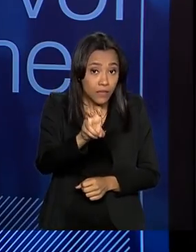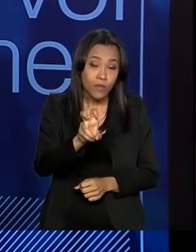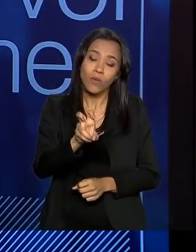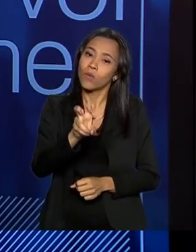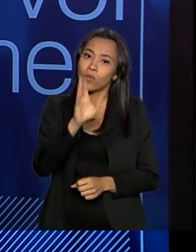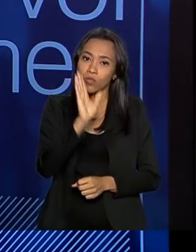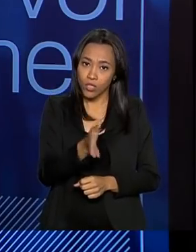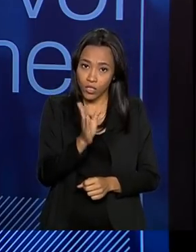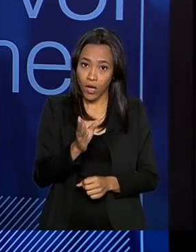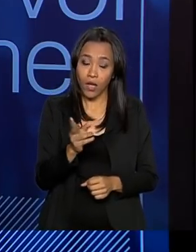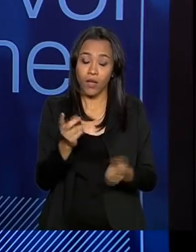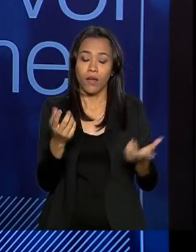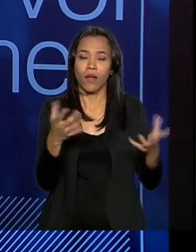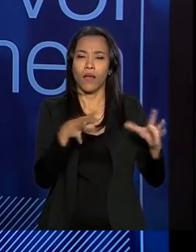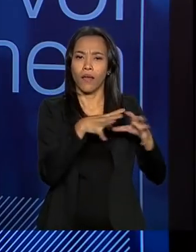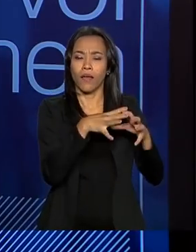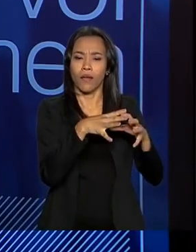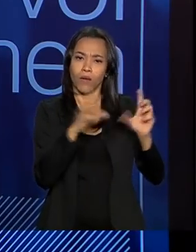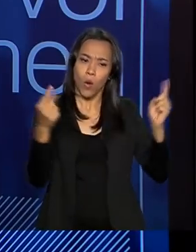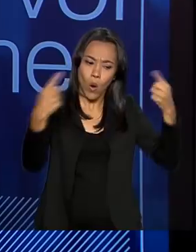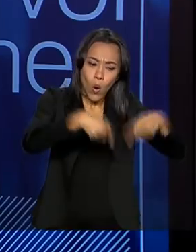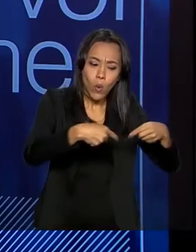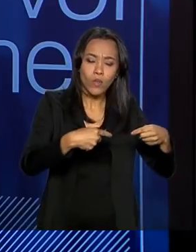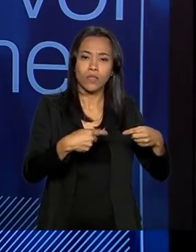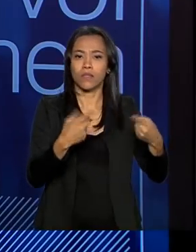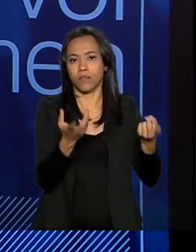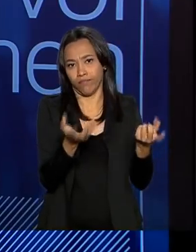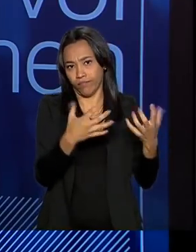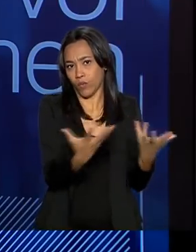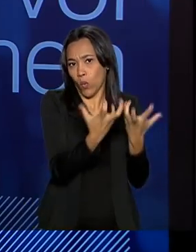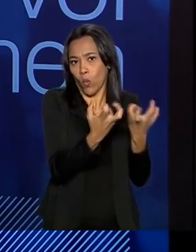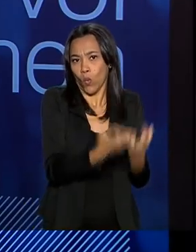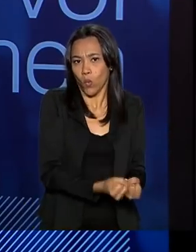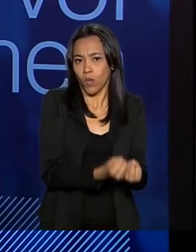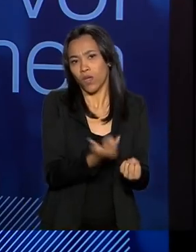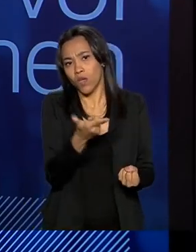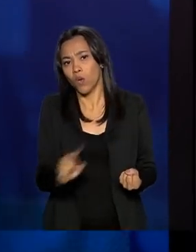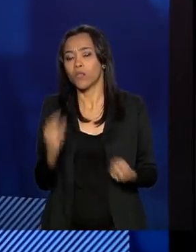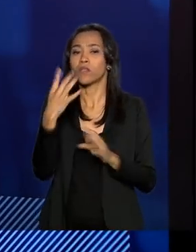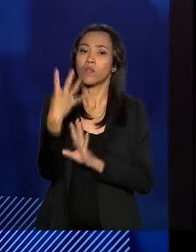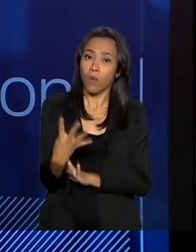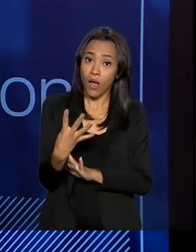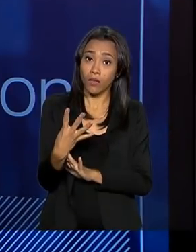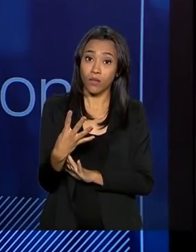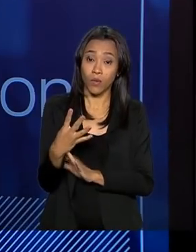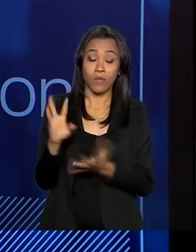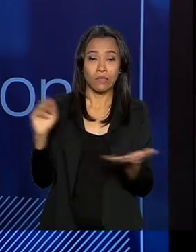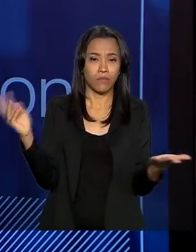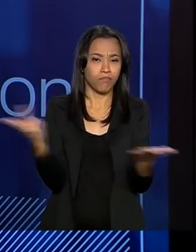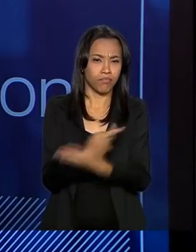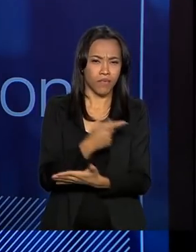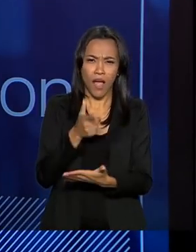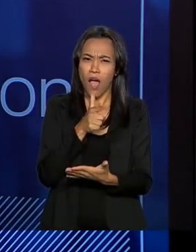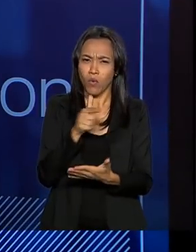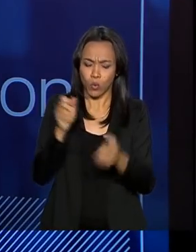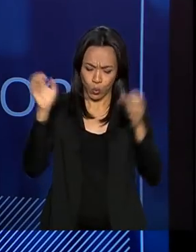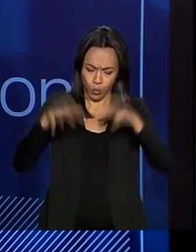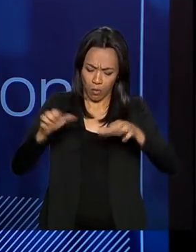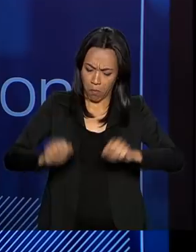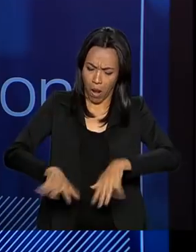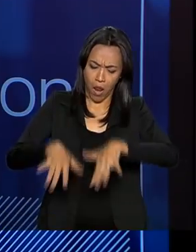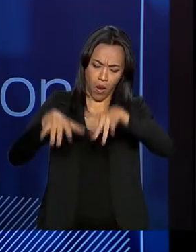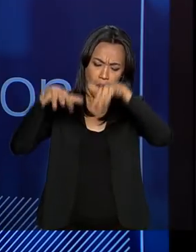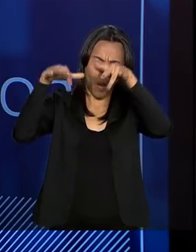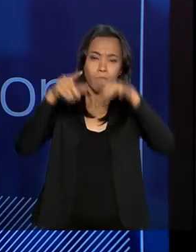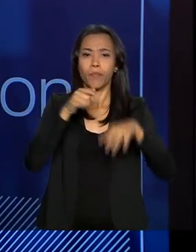obras contra secas e de fornecimento de água e outras 4 para enchentes, para você tentar barrar. Então, são